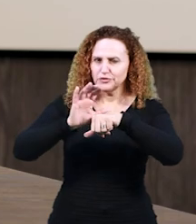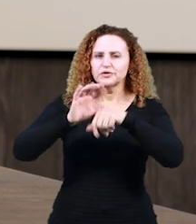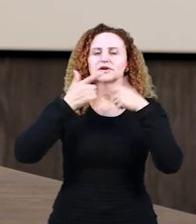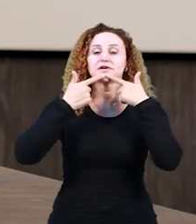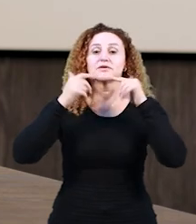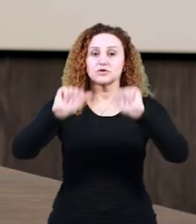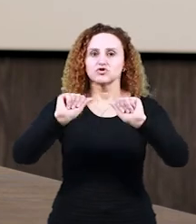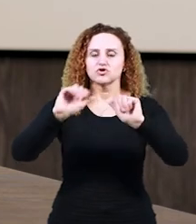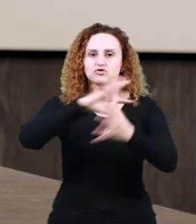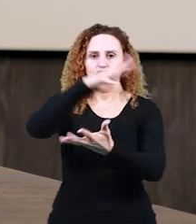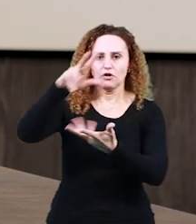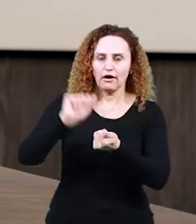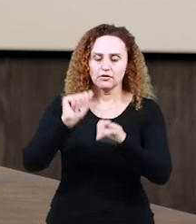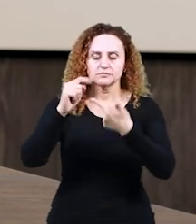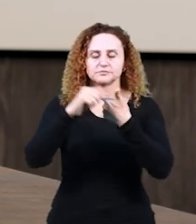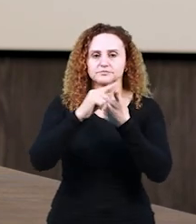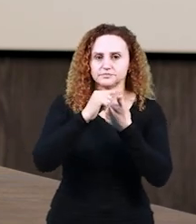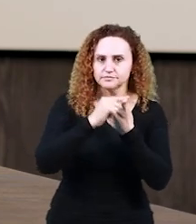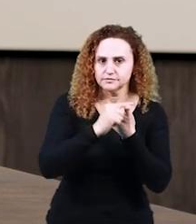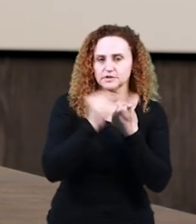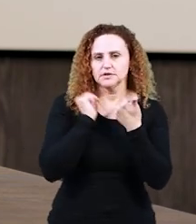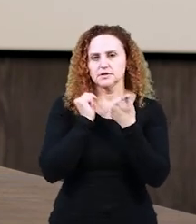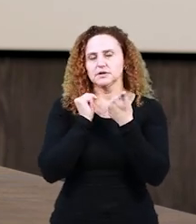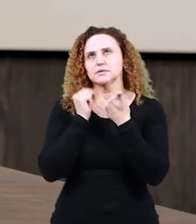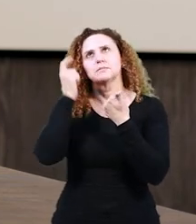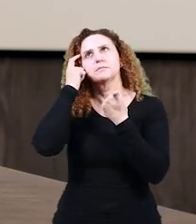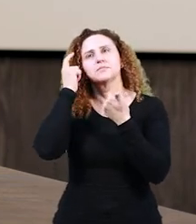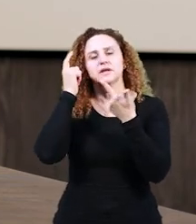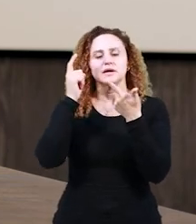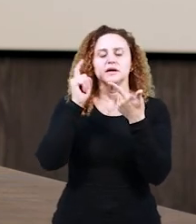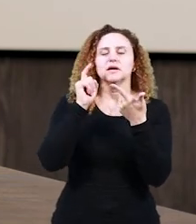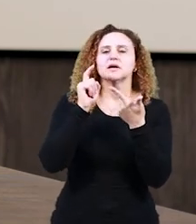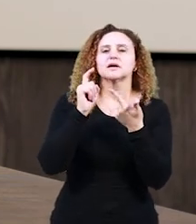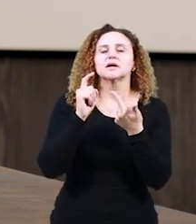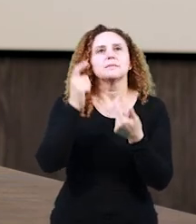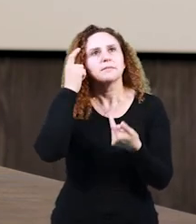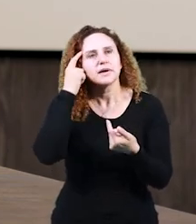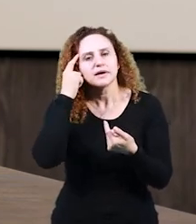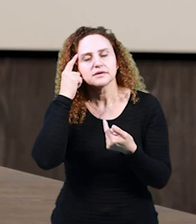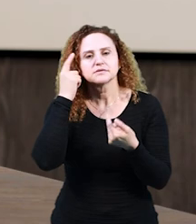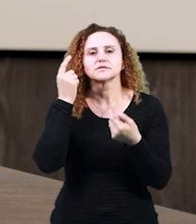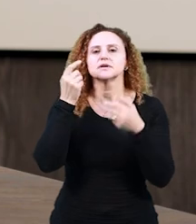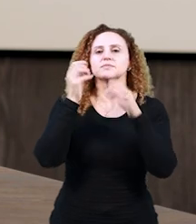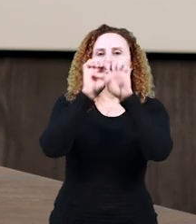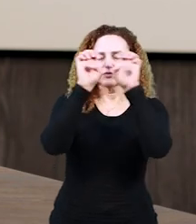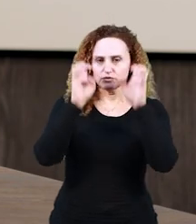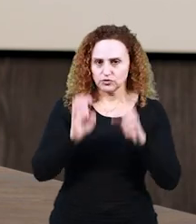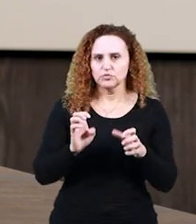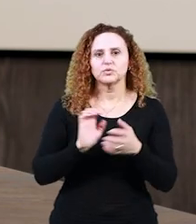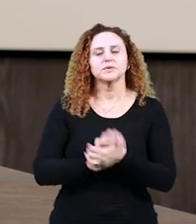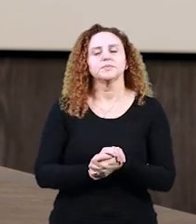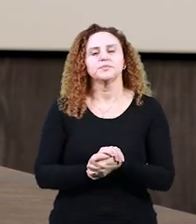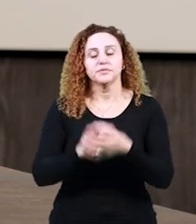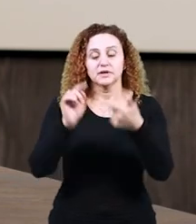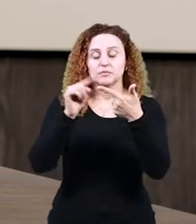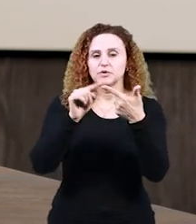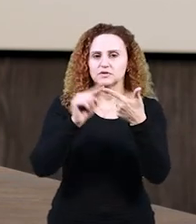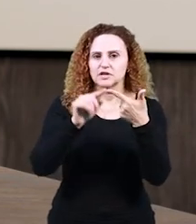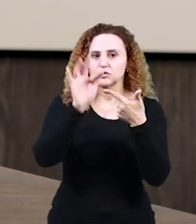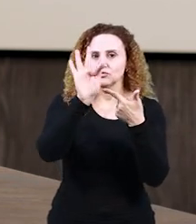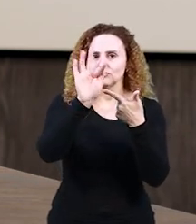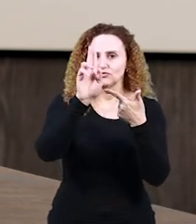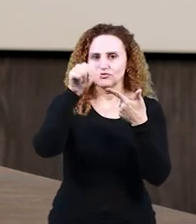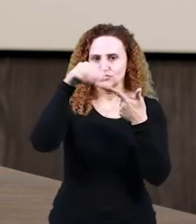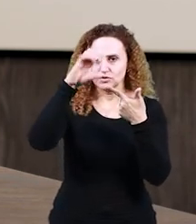geral. Então, passamos pelo estruturalismo, que pensa nas relações internas do sistema, depois no funcionalismo, que